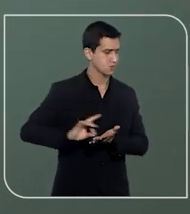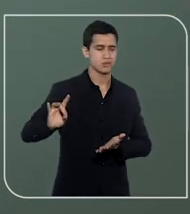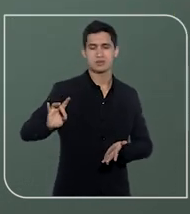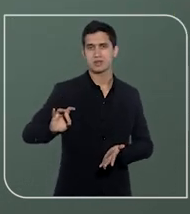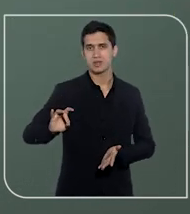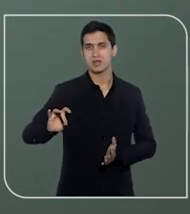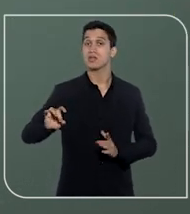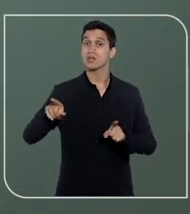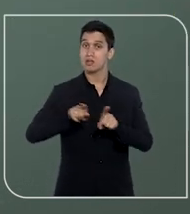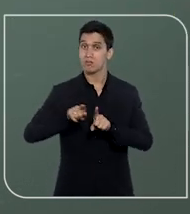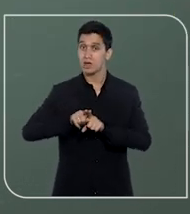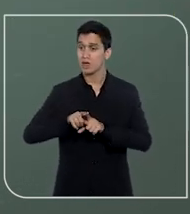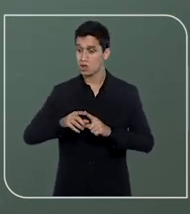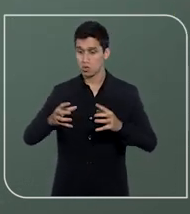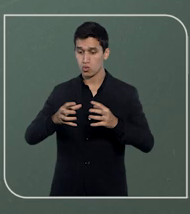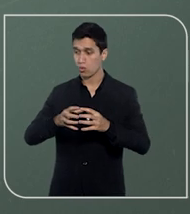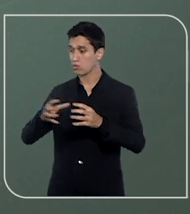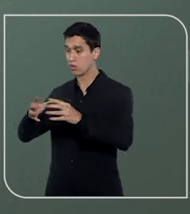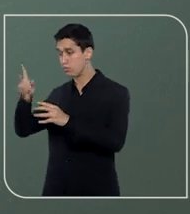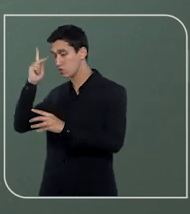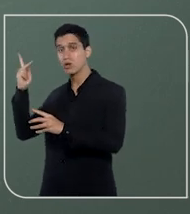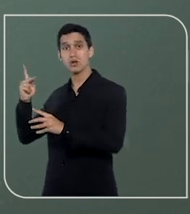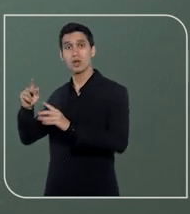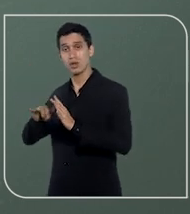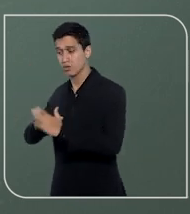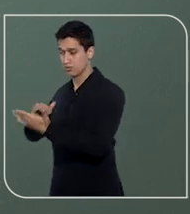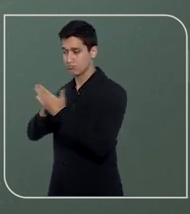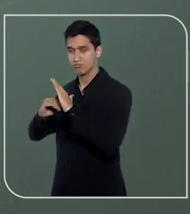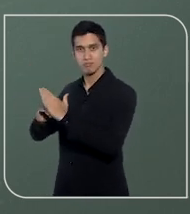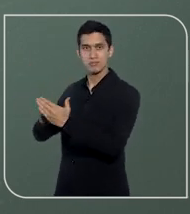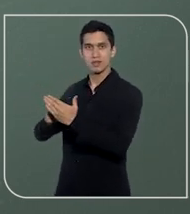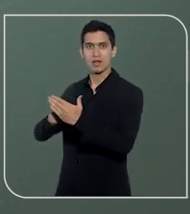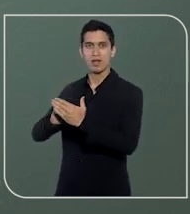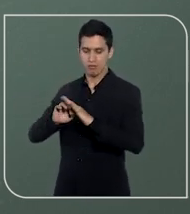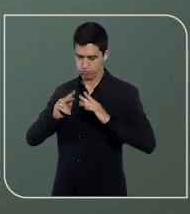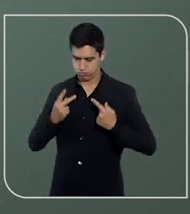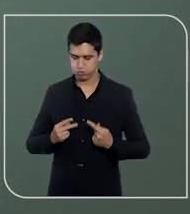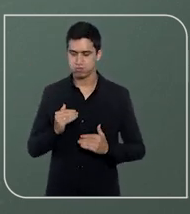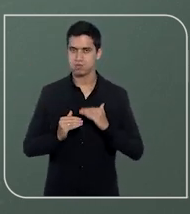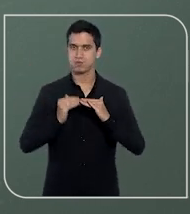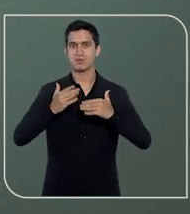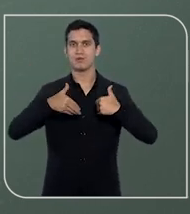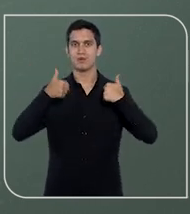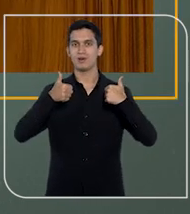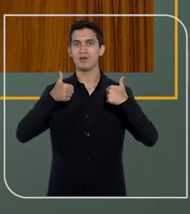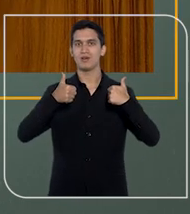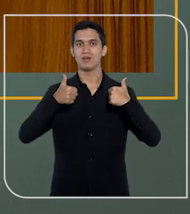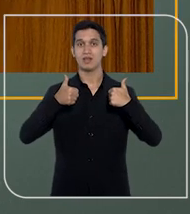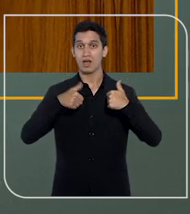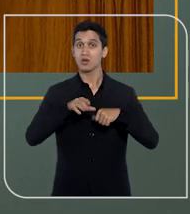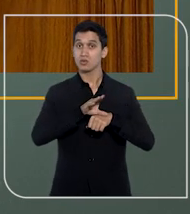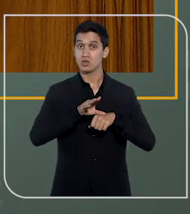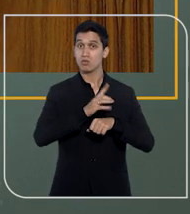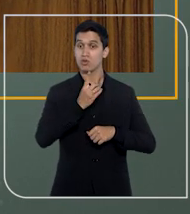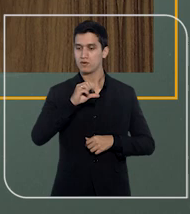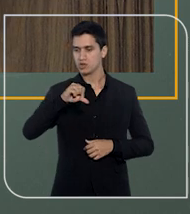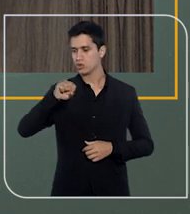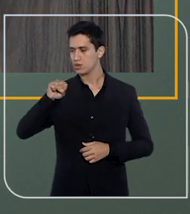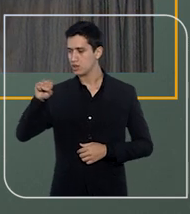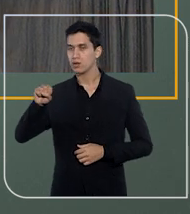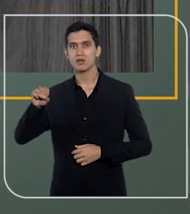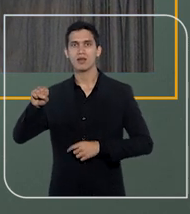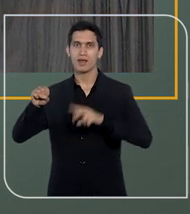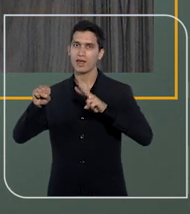prevê a cooperação dos povos para o progresso da humanidade e a concessão de asilo político. A concessão de 88 é